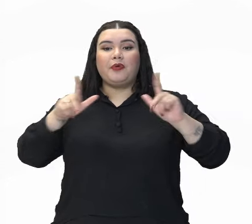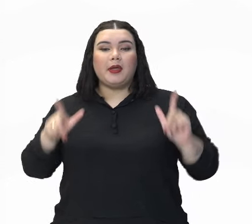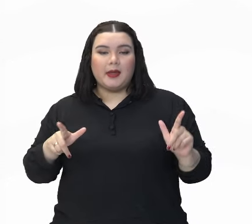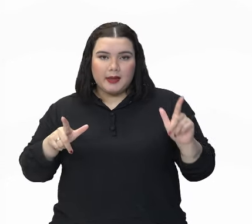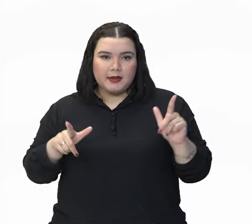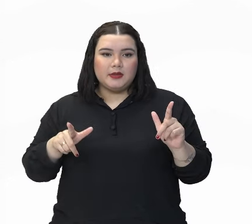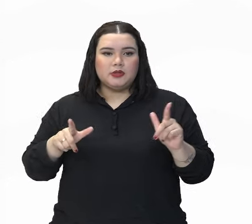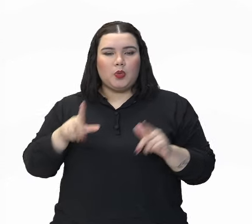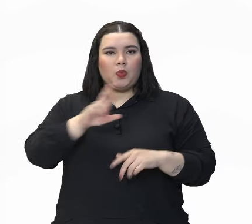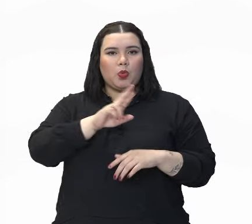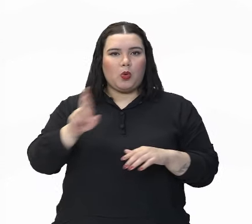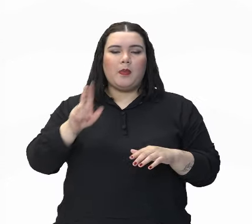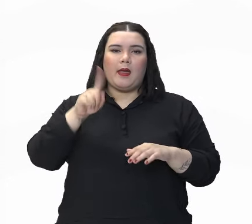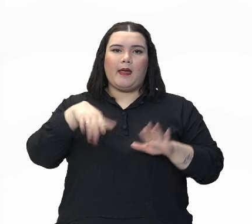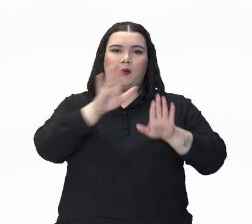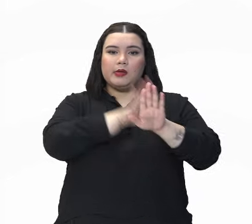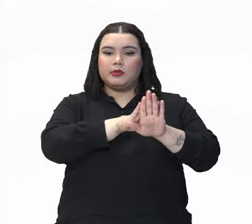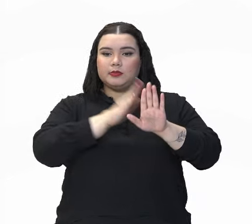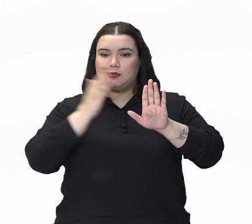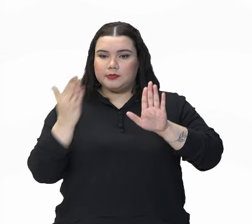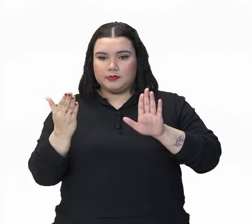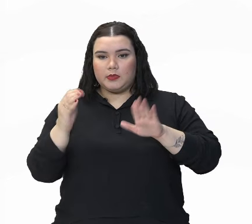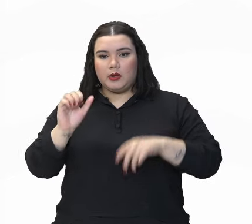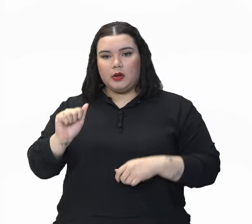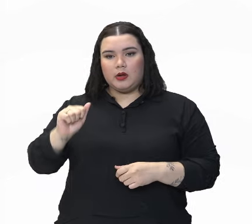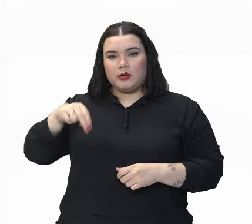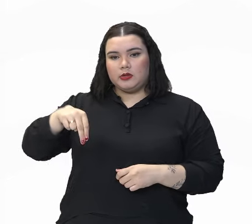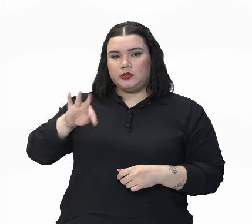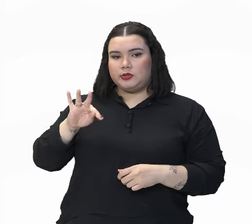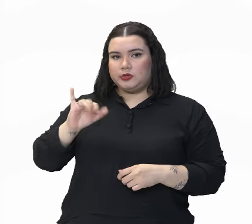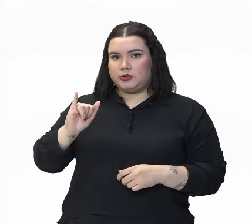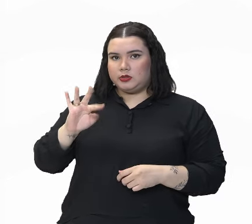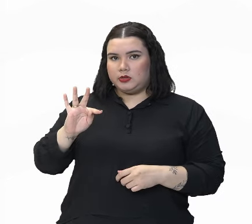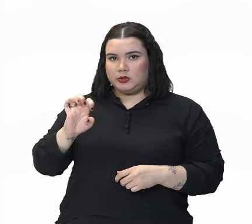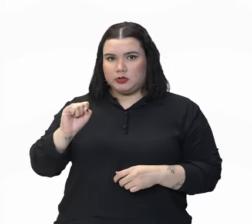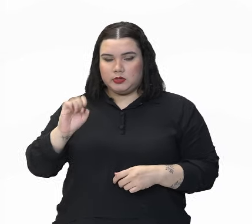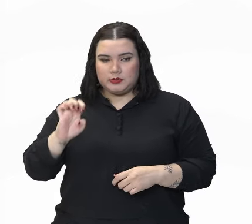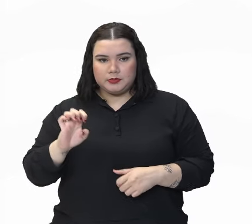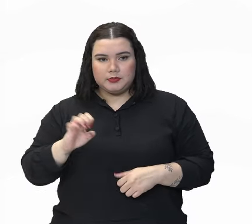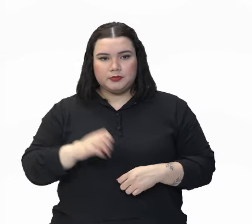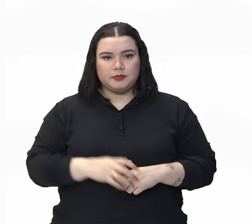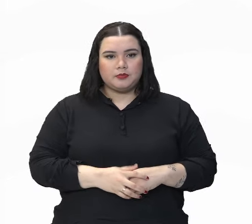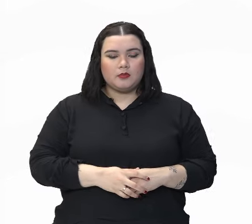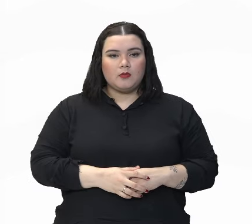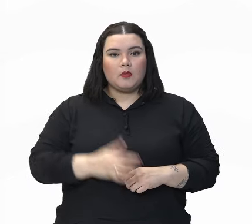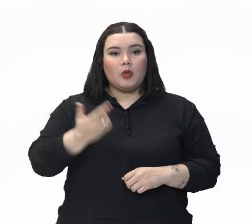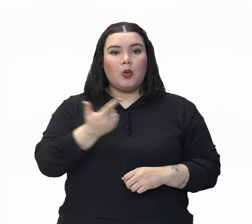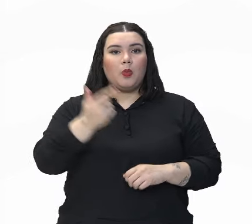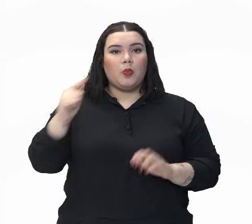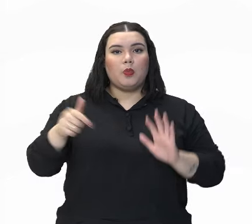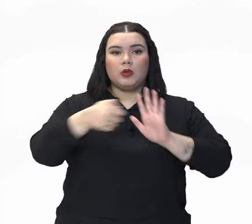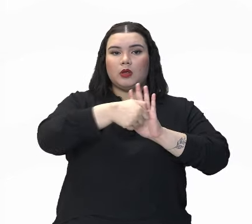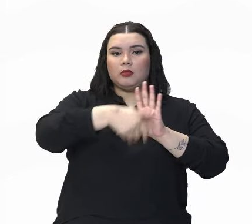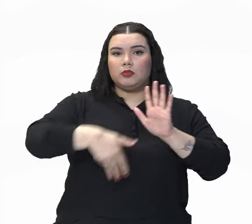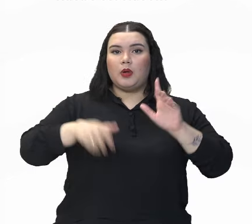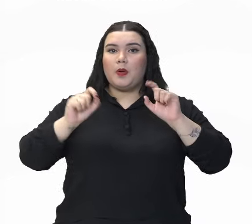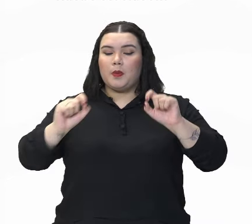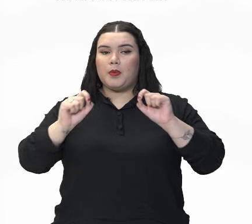antítese. Vamos para outra figura de linguagem, que é a